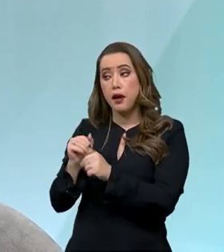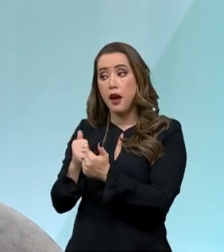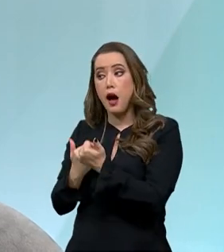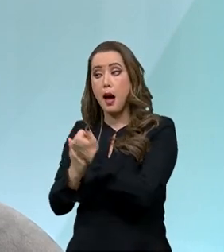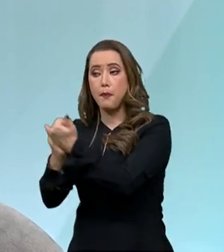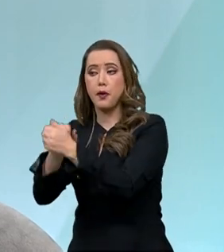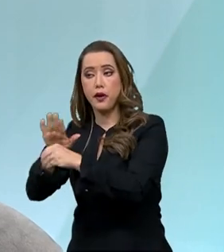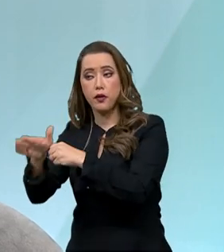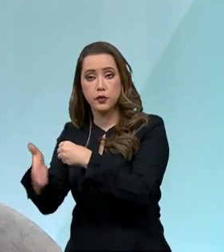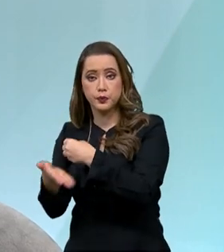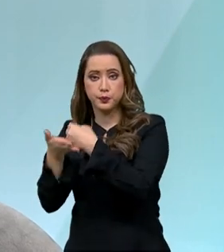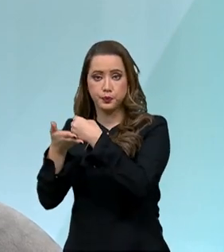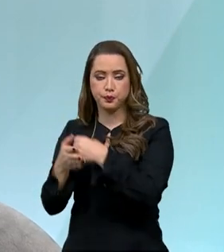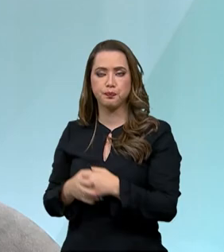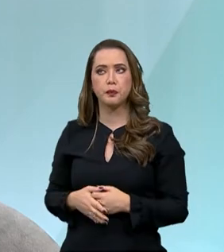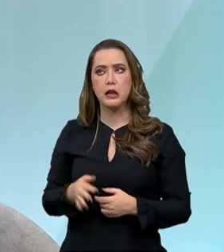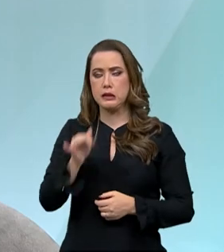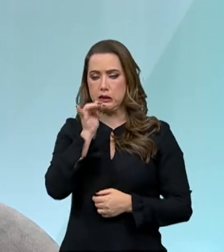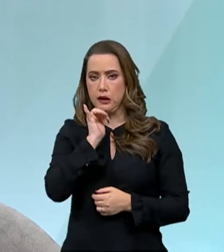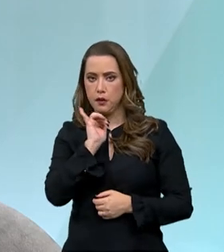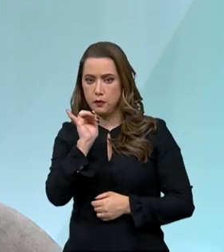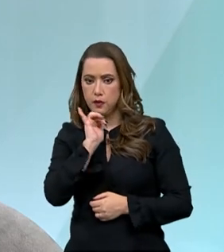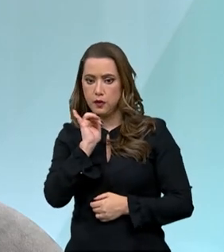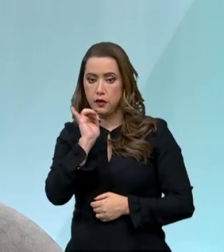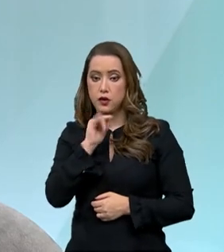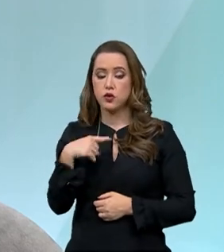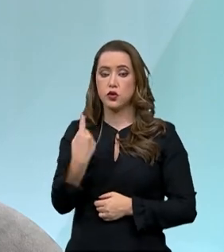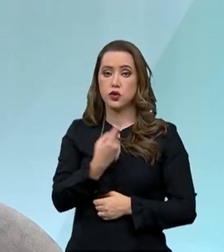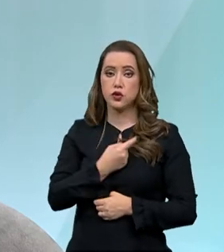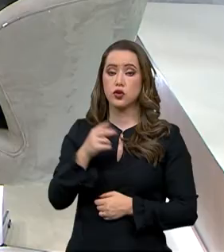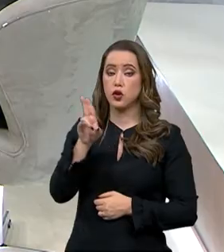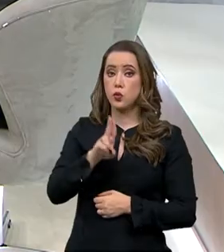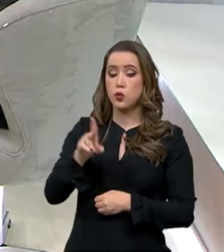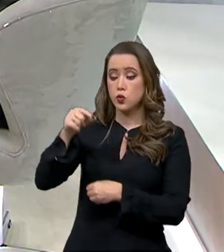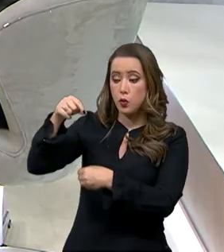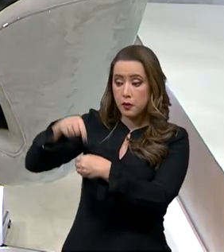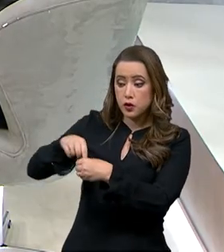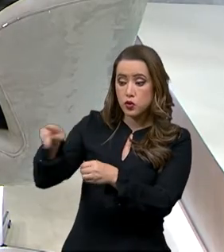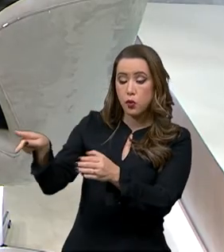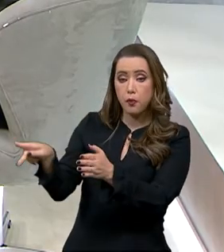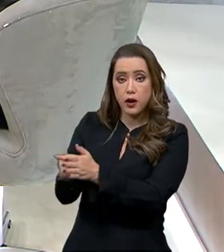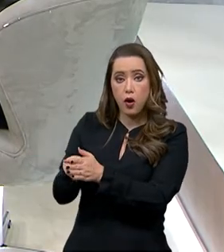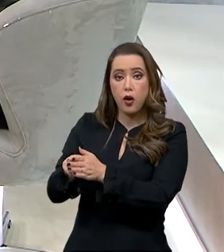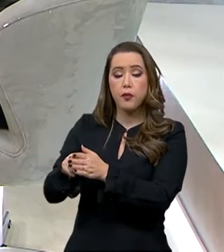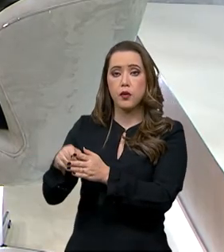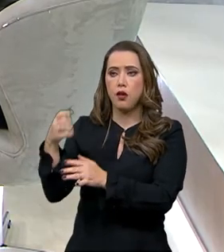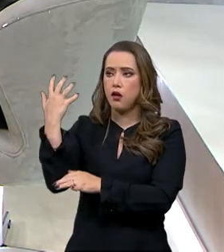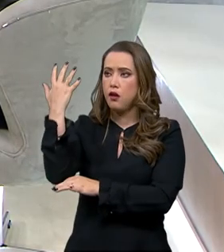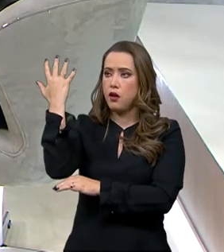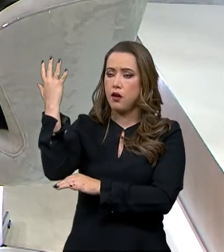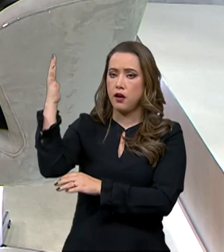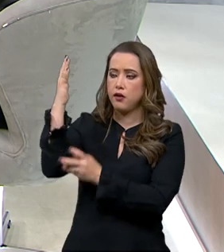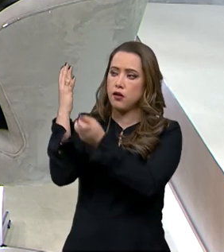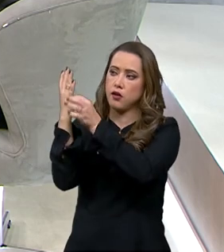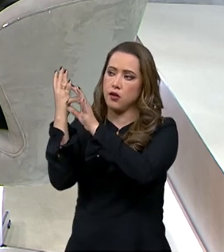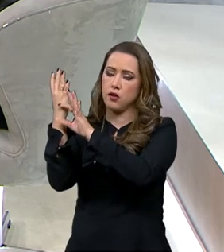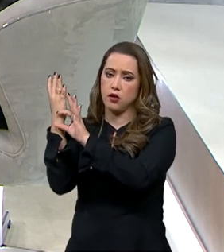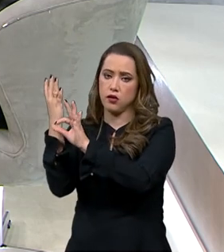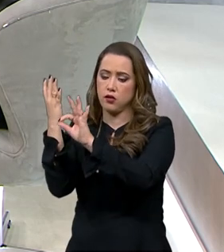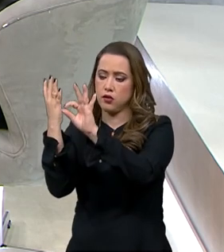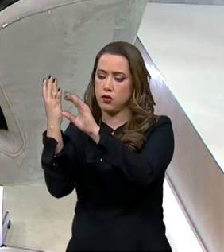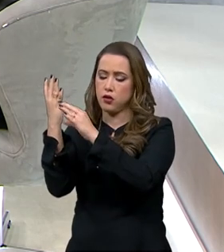plantio direto, que é também conhecido como plantio sobre a palha, que hoje já ocupa quase 35 milhões de hectares.